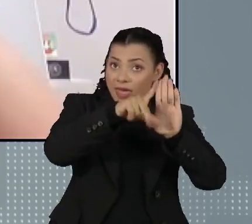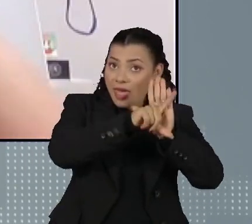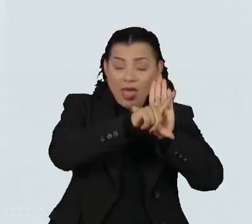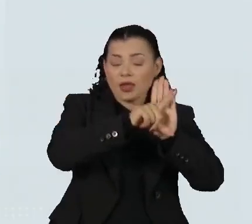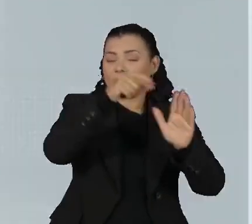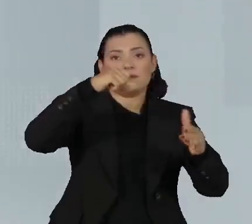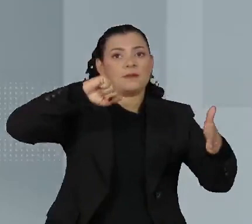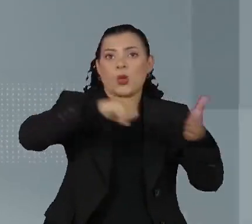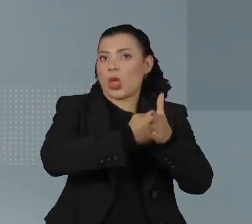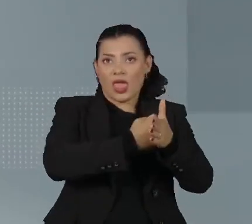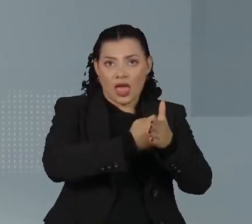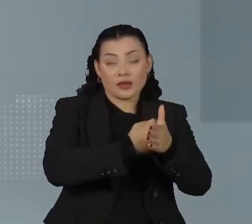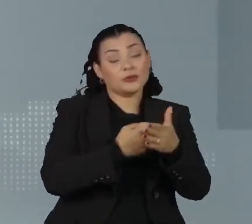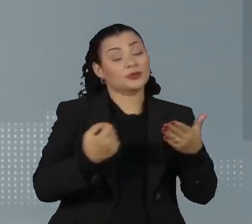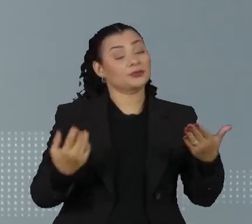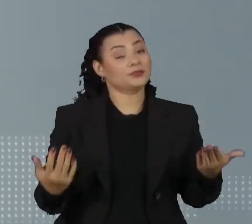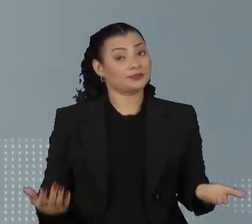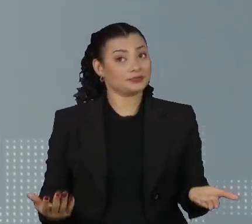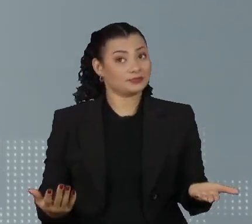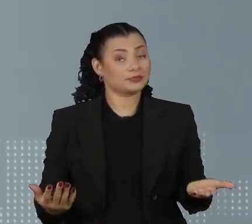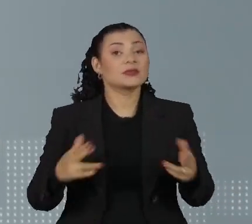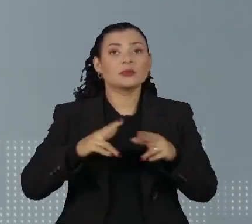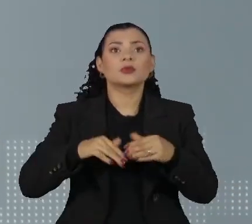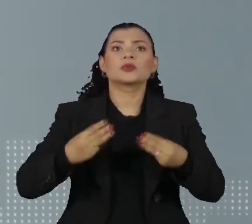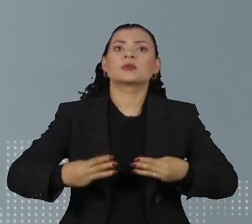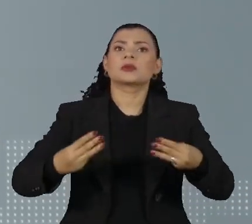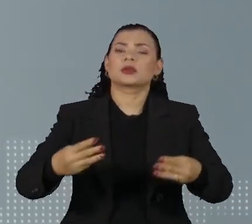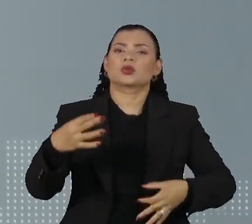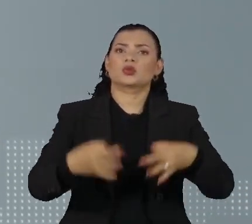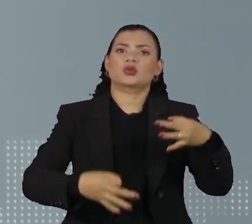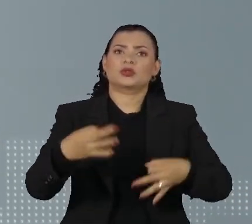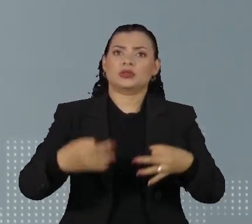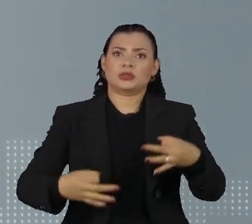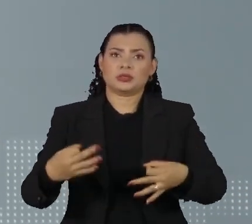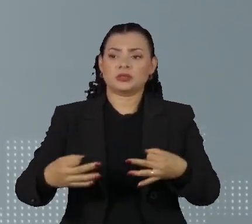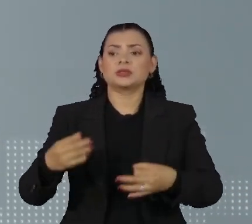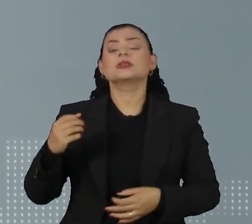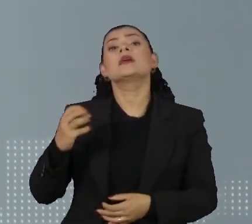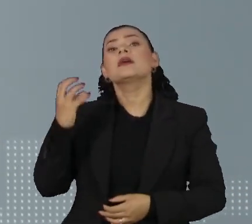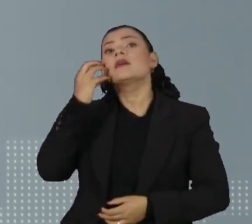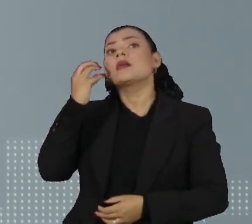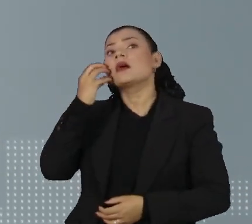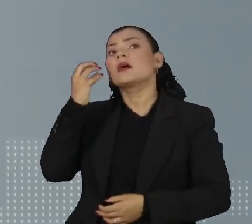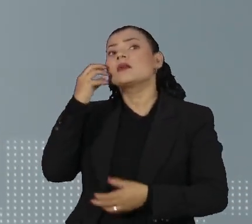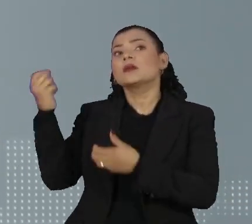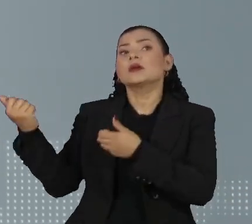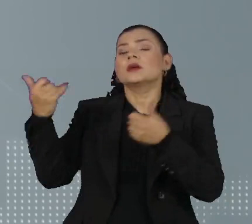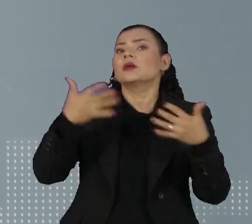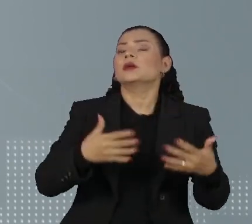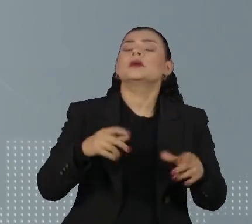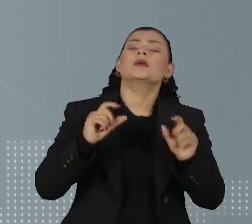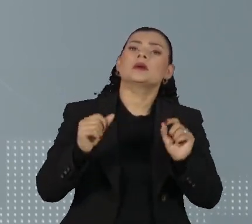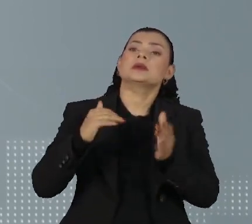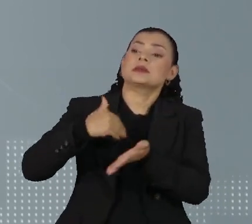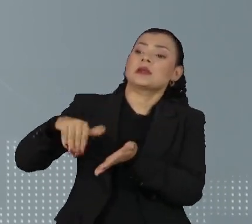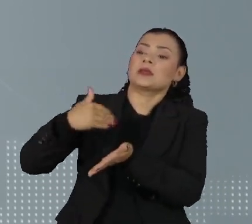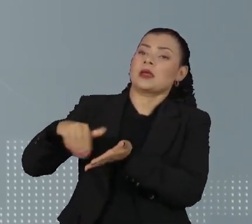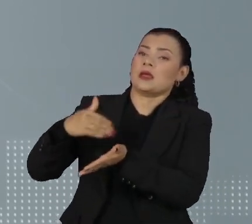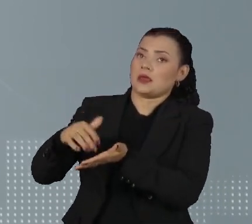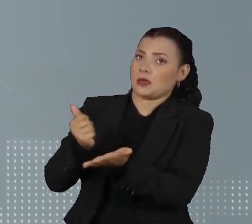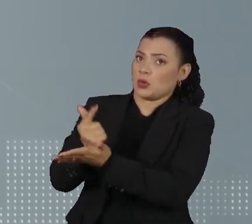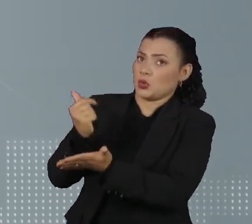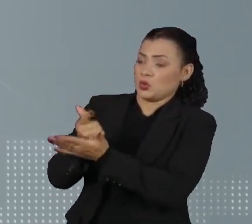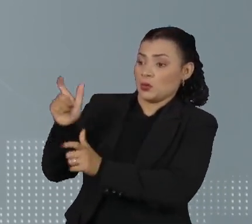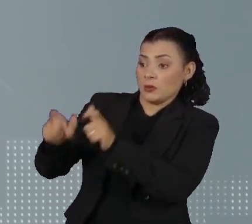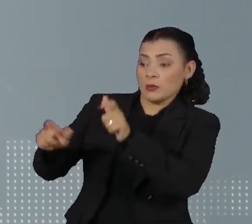plataforma. Pelo Twitter, o ministro da Justiça, Flávio Dino, declarou que pedirá para a Secretaria Nacional do Consumidor